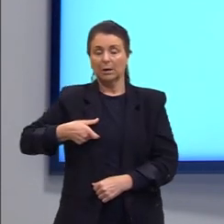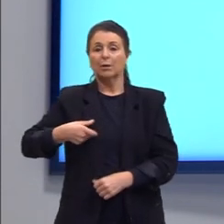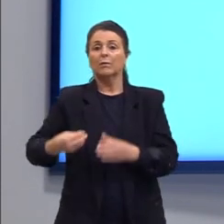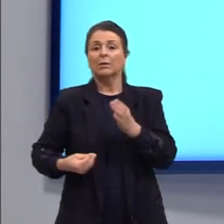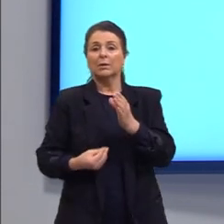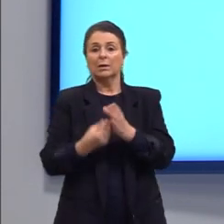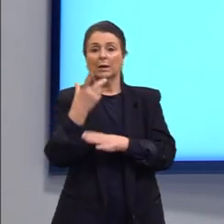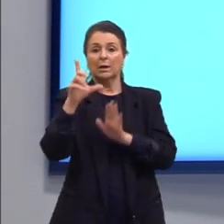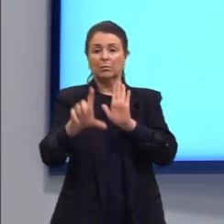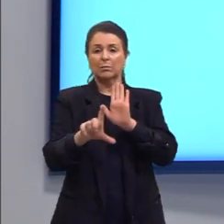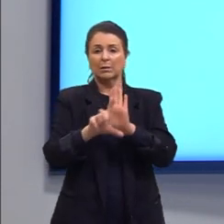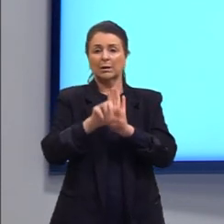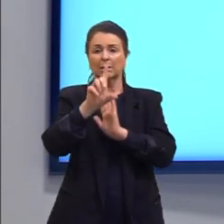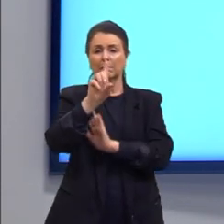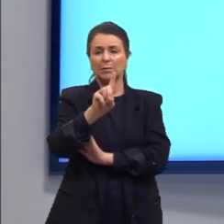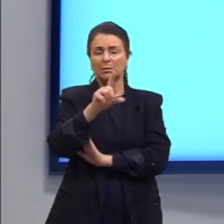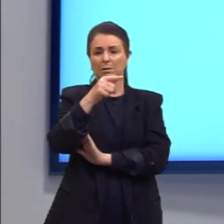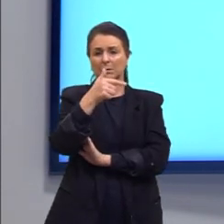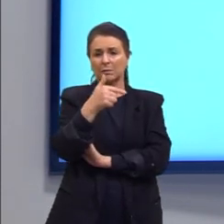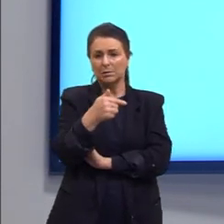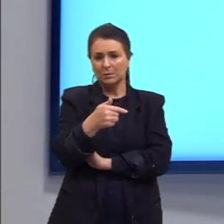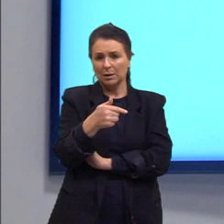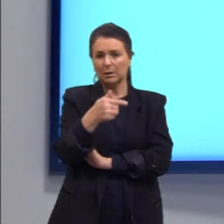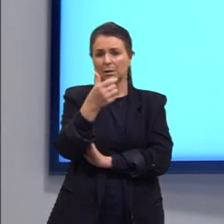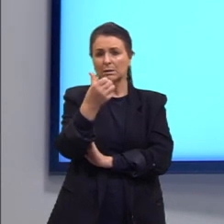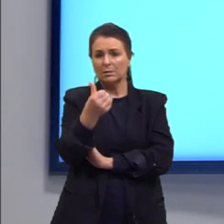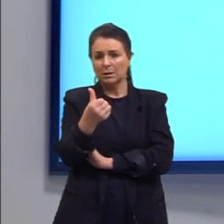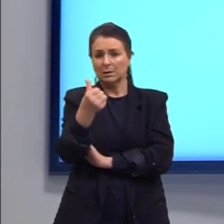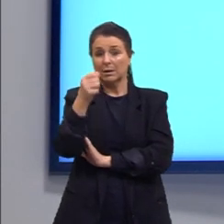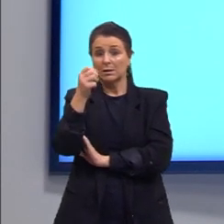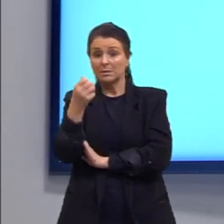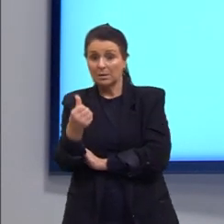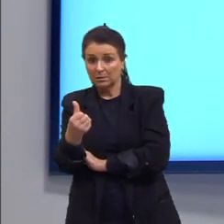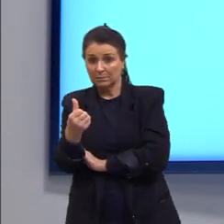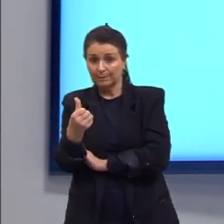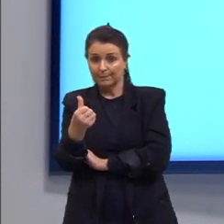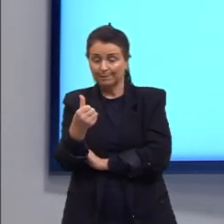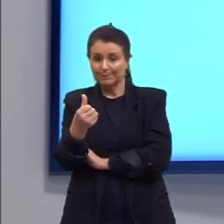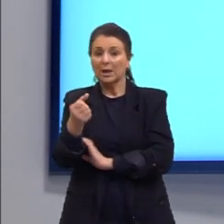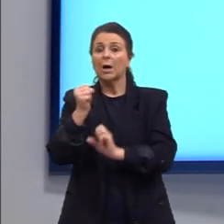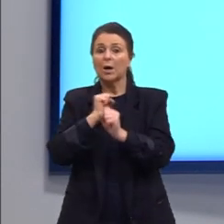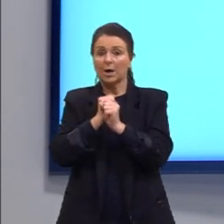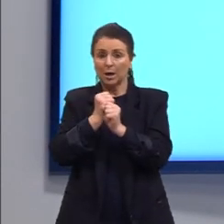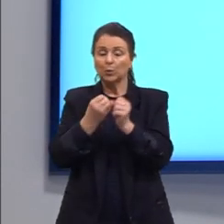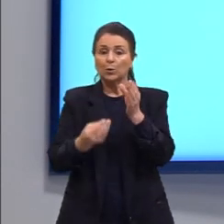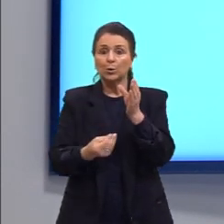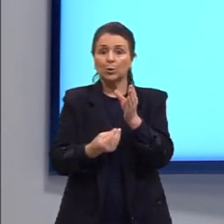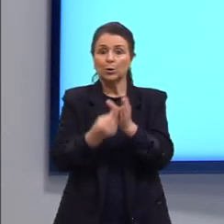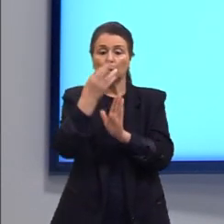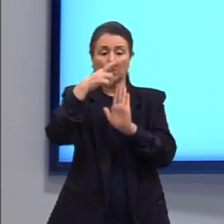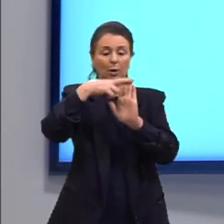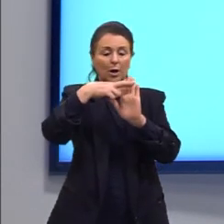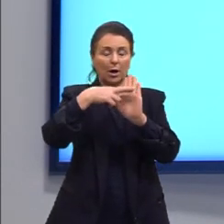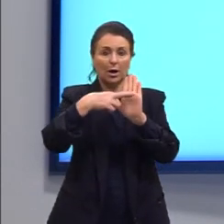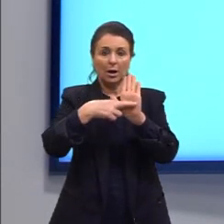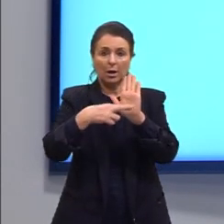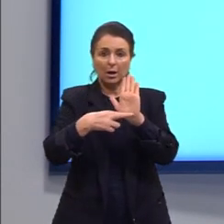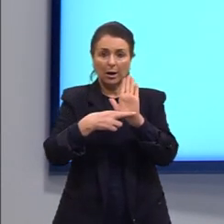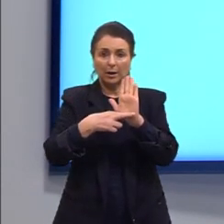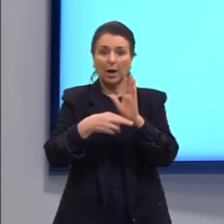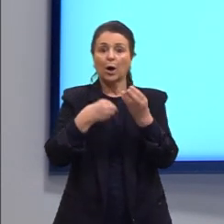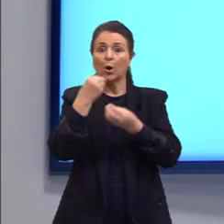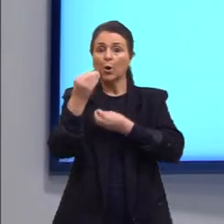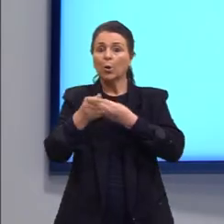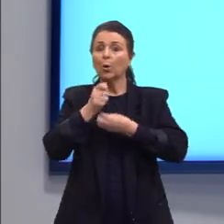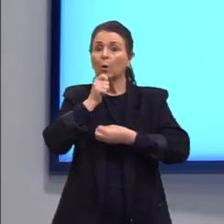lei em 1766, para falar sobre como o jornalismo deveria ser